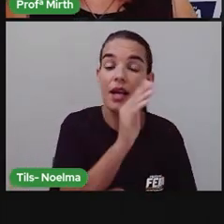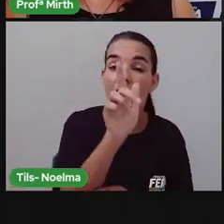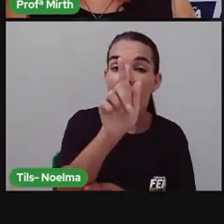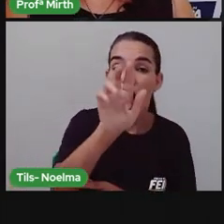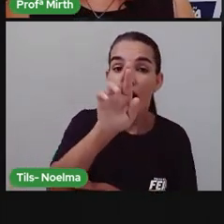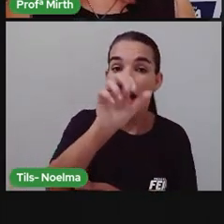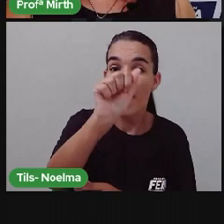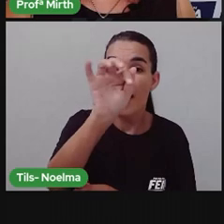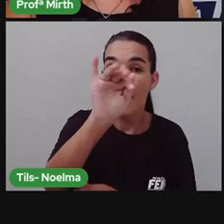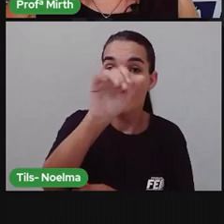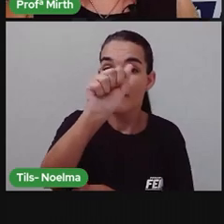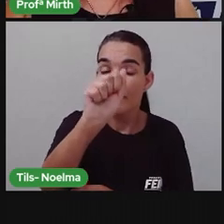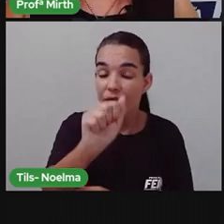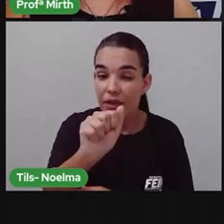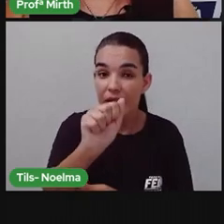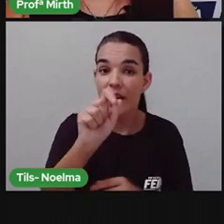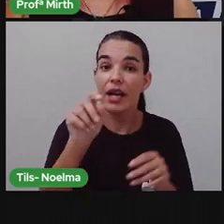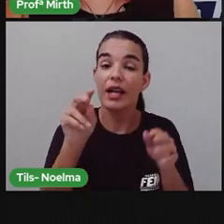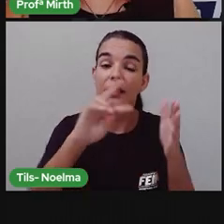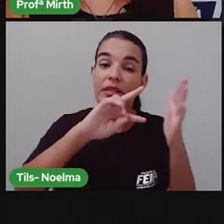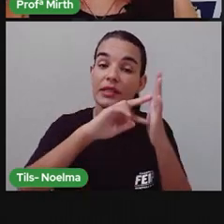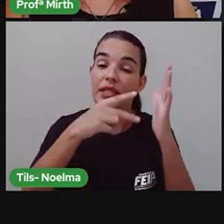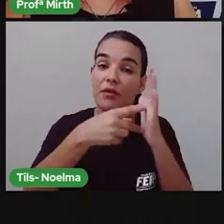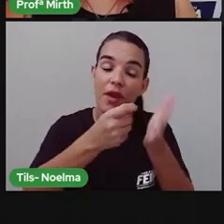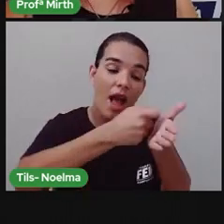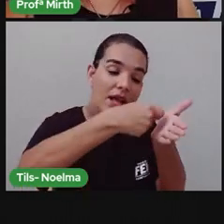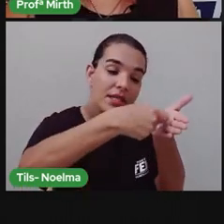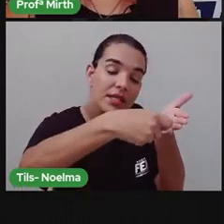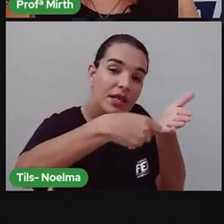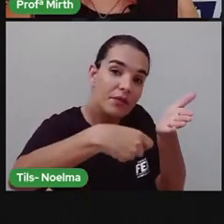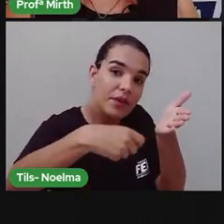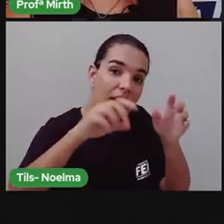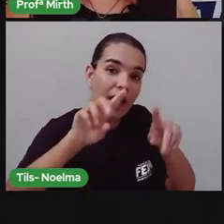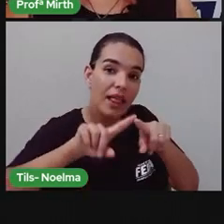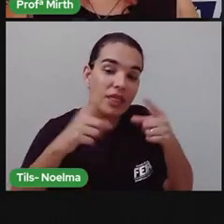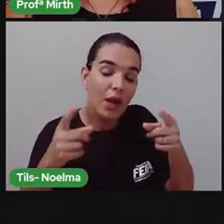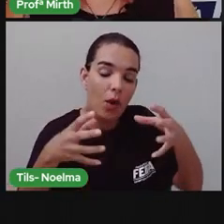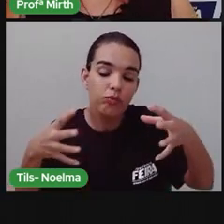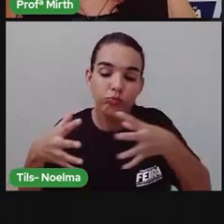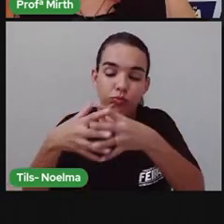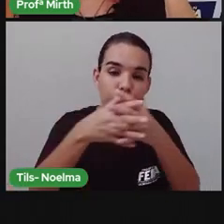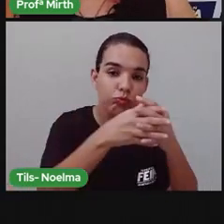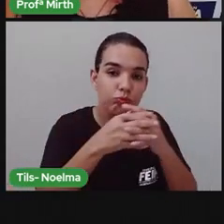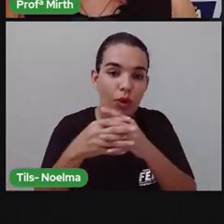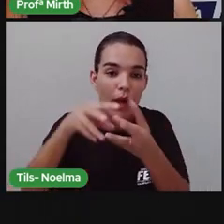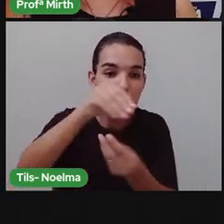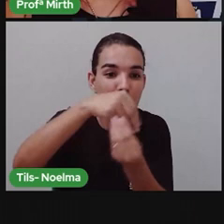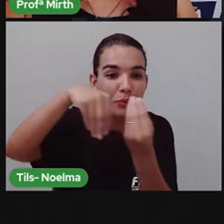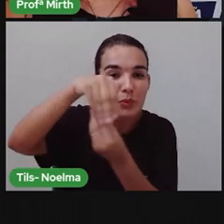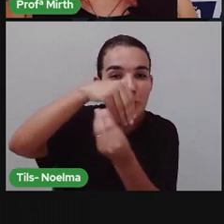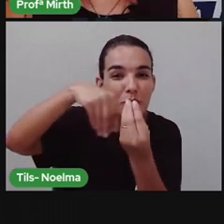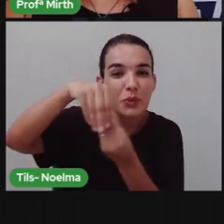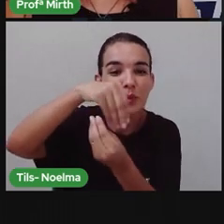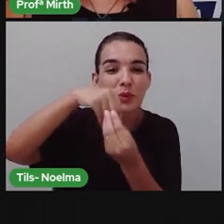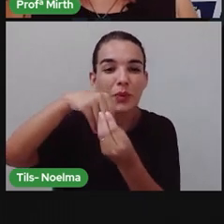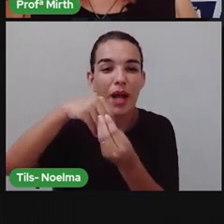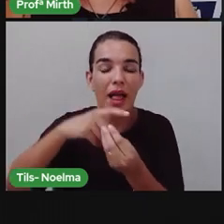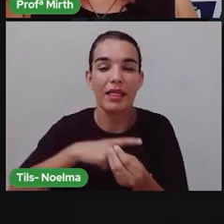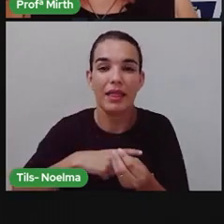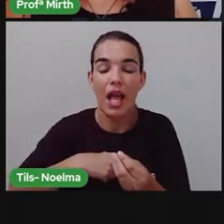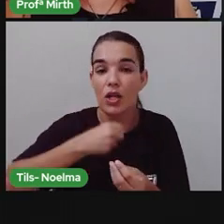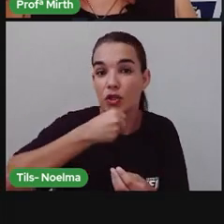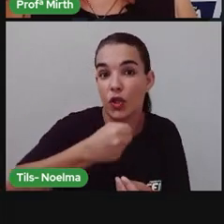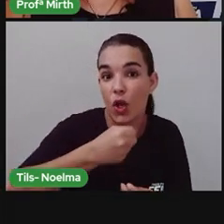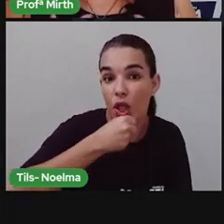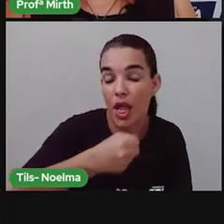Então, é a escrita da vida, né? É uma mistura entre jornalismo, literatura e história, em que